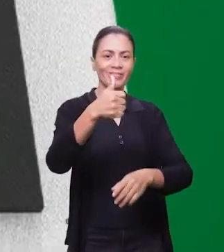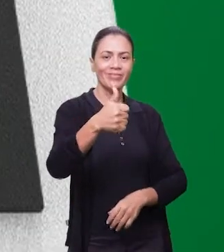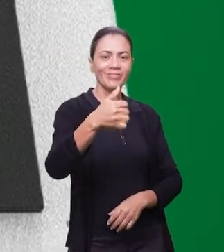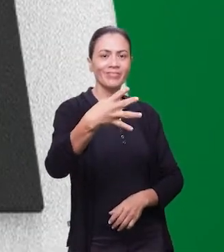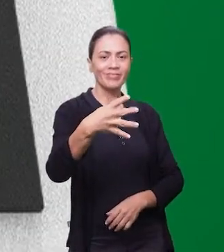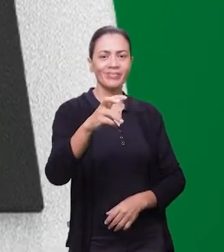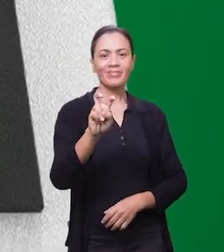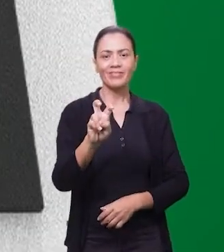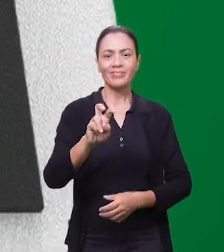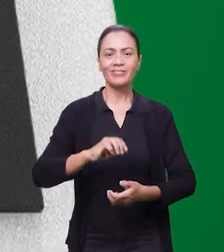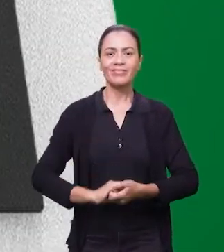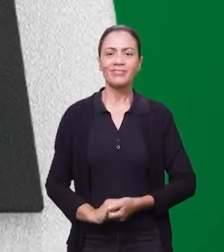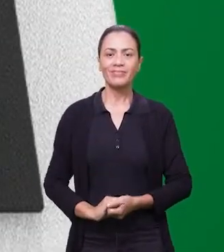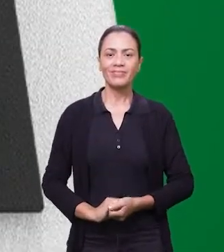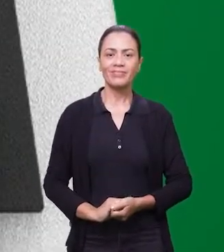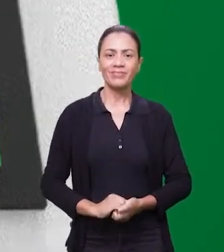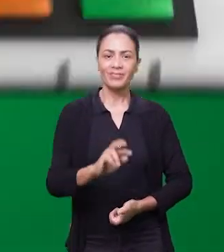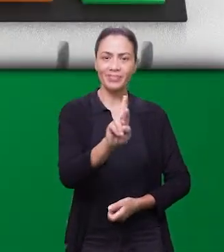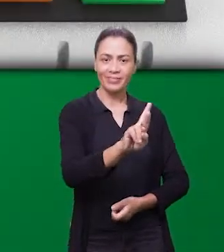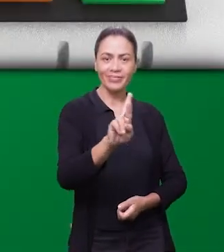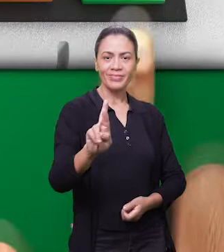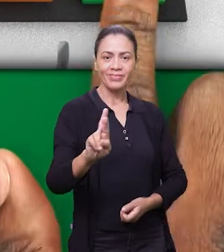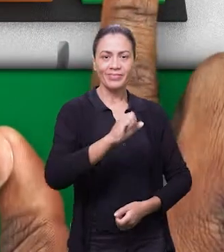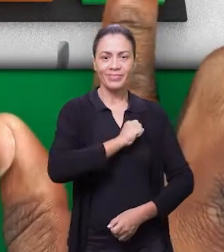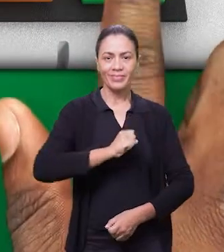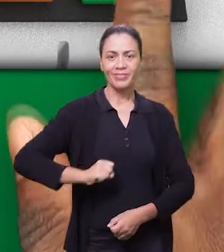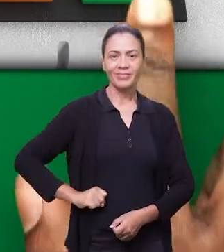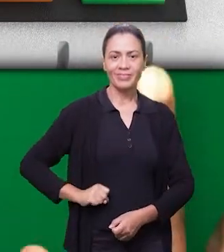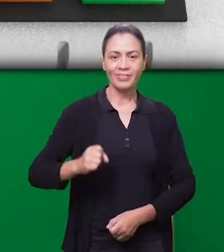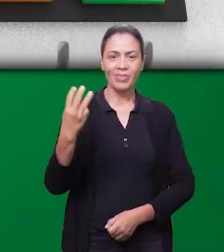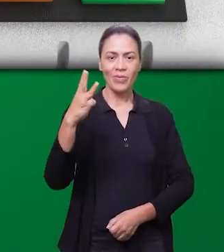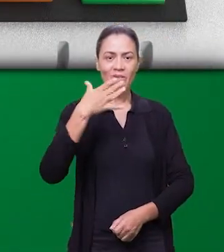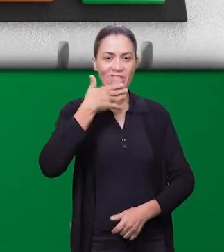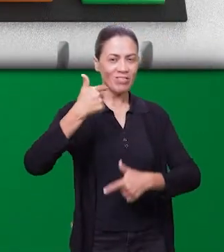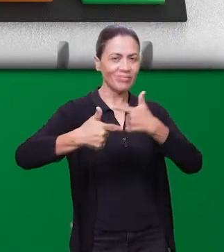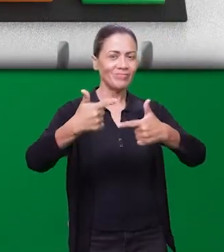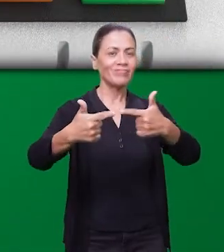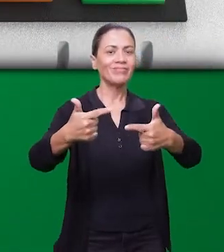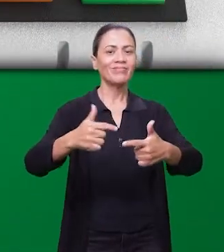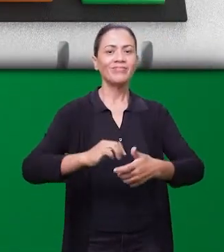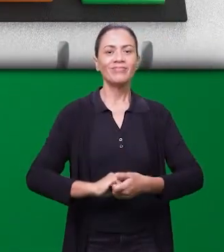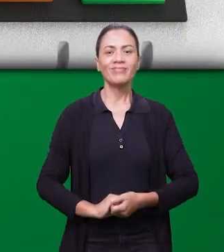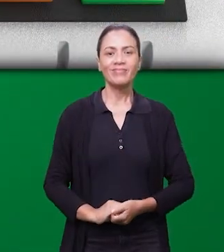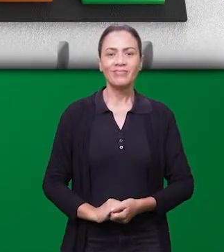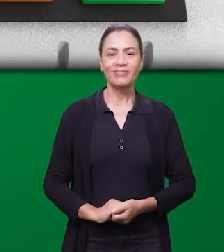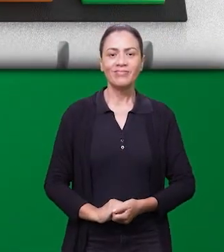Vote 1, 4, 5 Roberto Rocha, senador, com Maranhão, vale a luta Obrigado